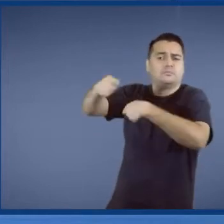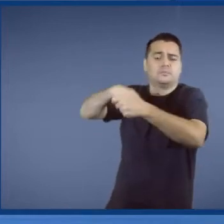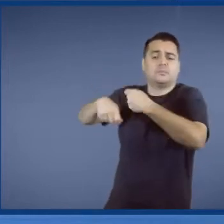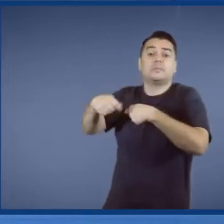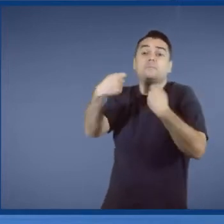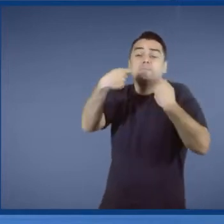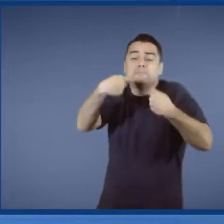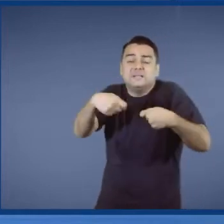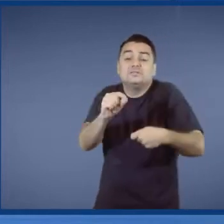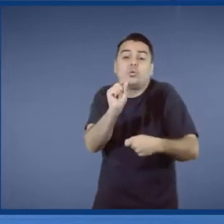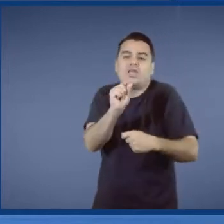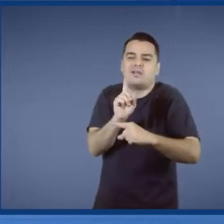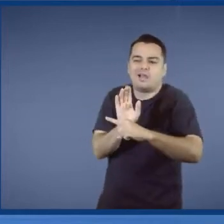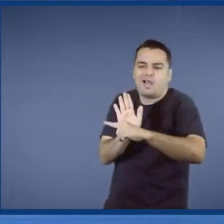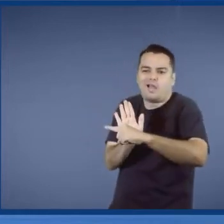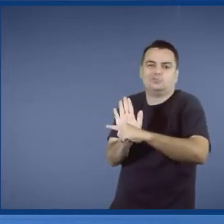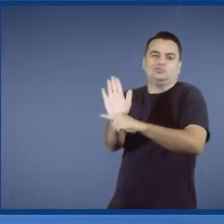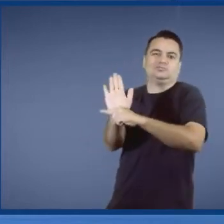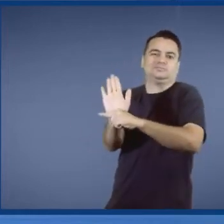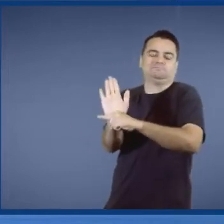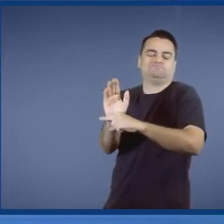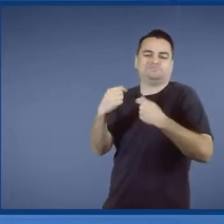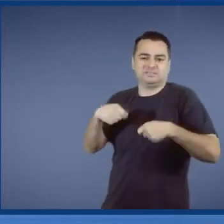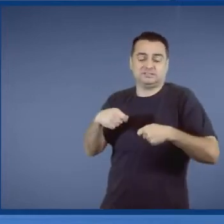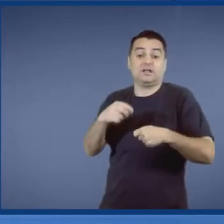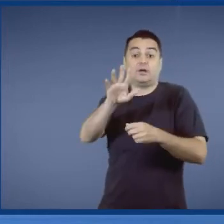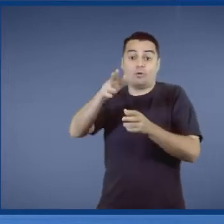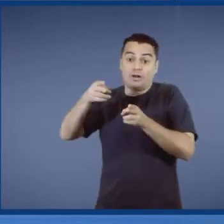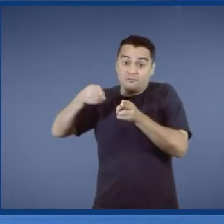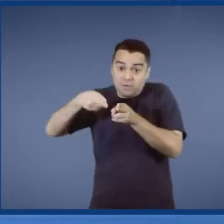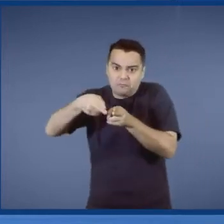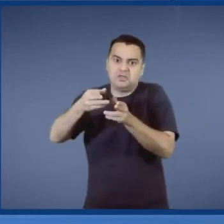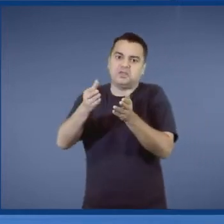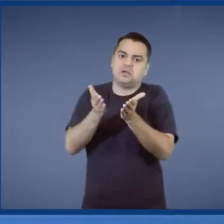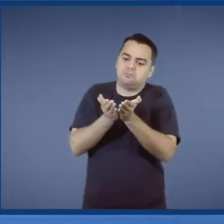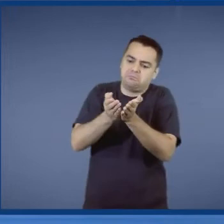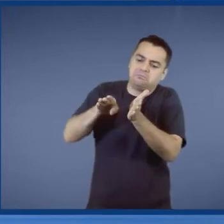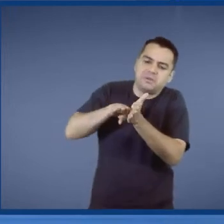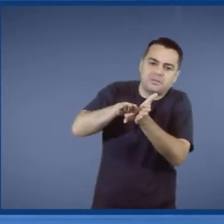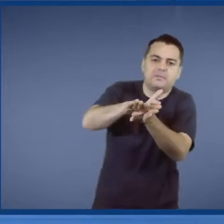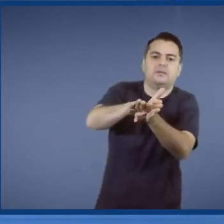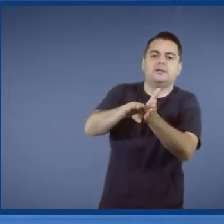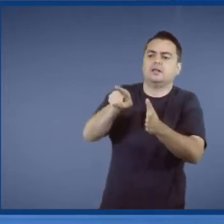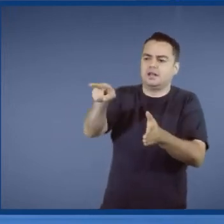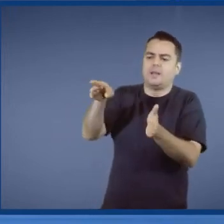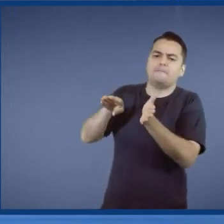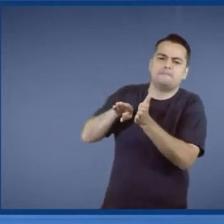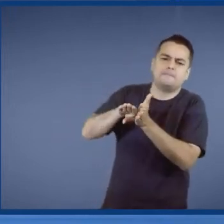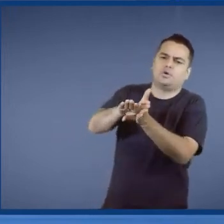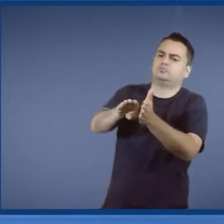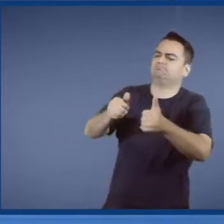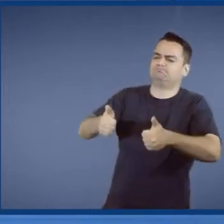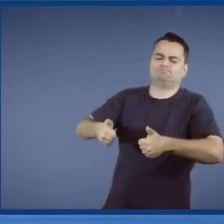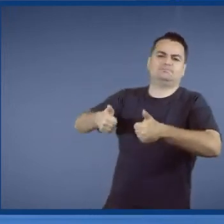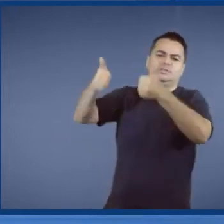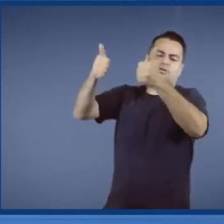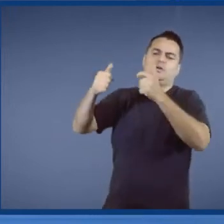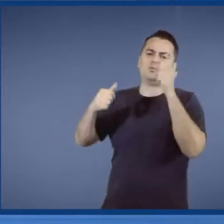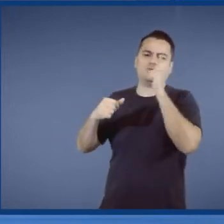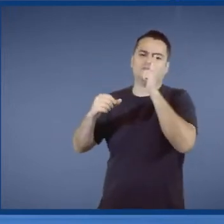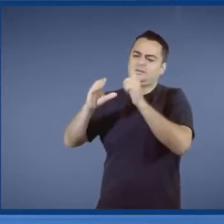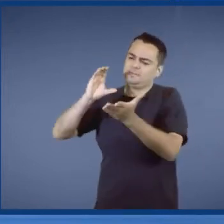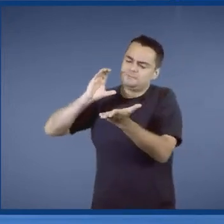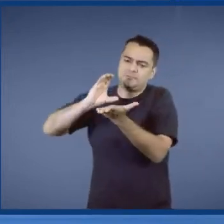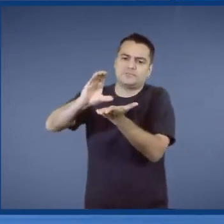empurrãozinho. E agora a ferrovia vai chegar, as rodovias duplicadas vão chegar. E o porto vai receber uma carga de investimento. A